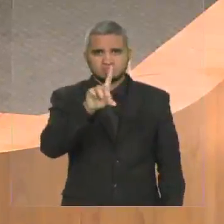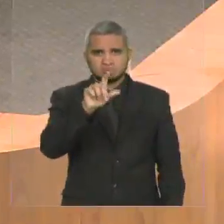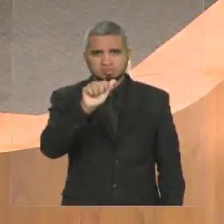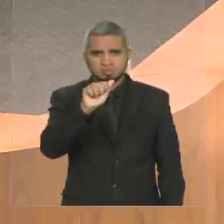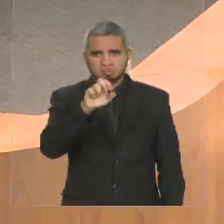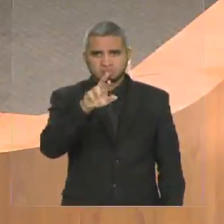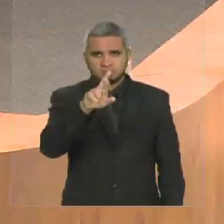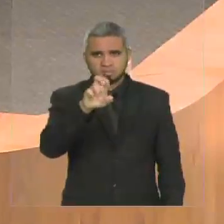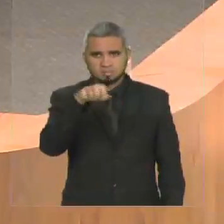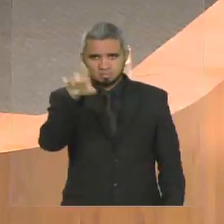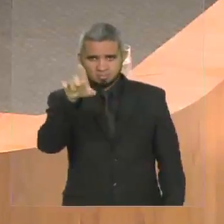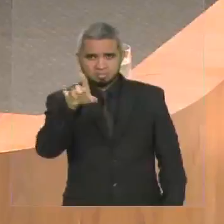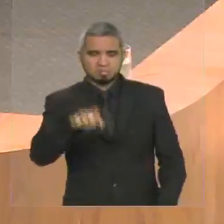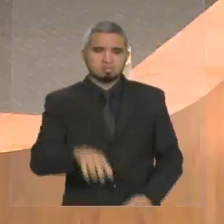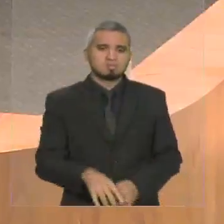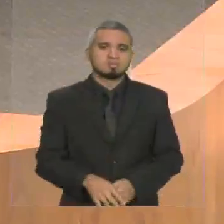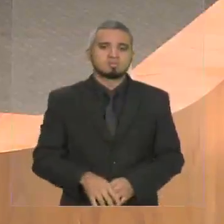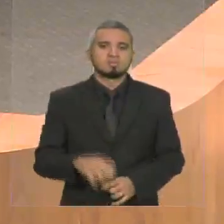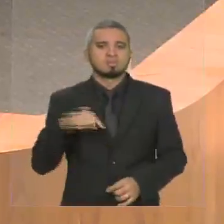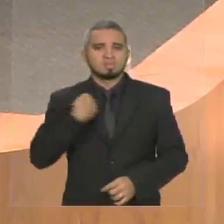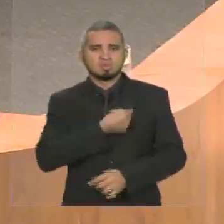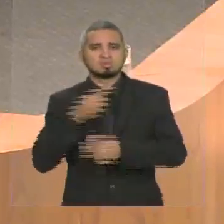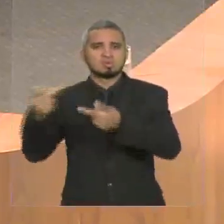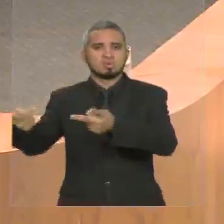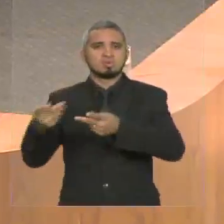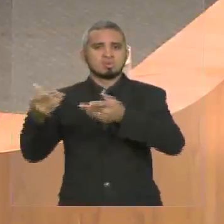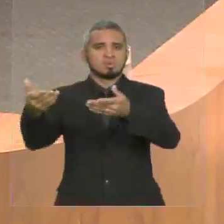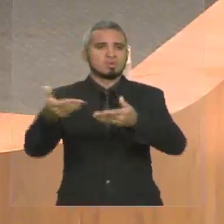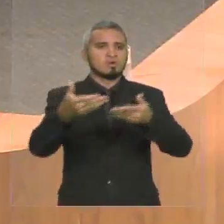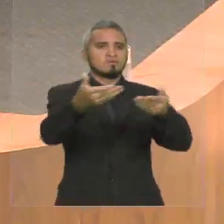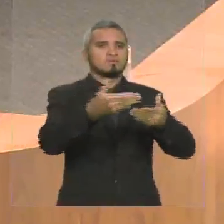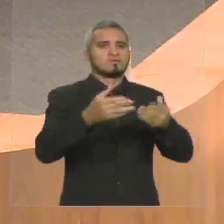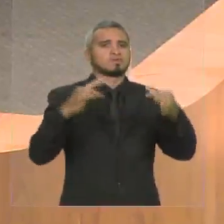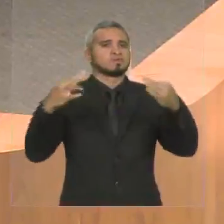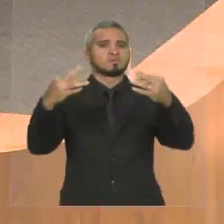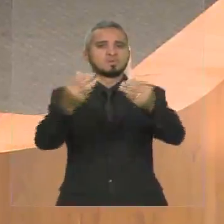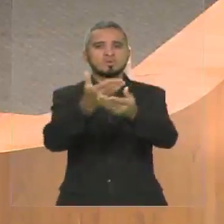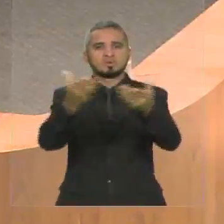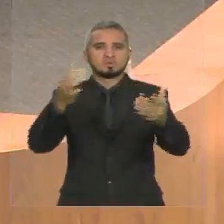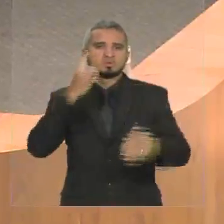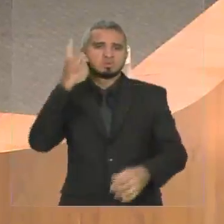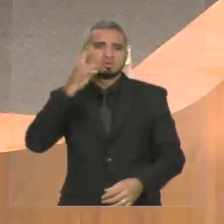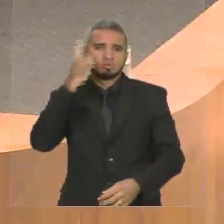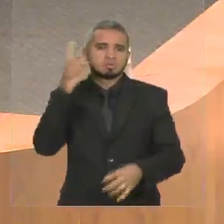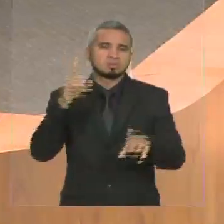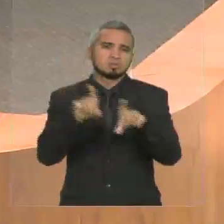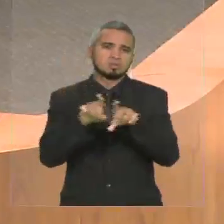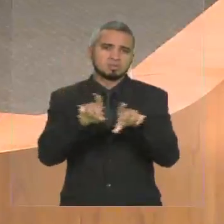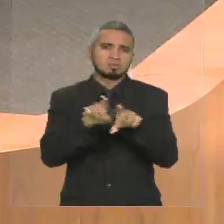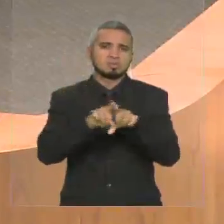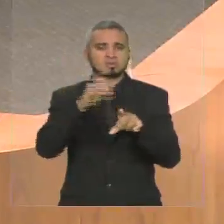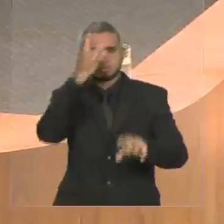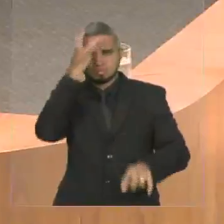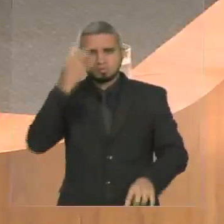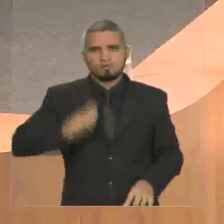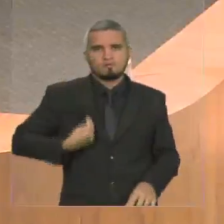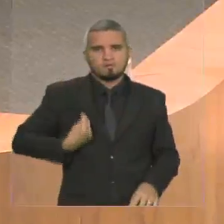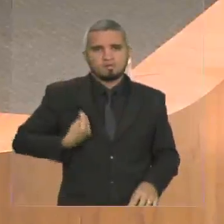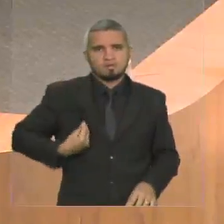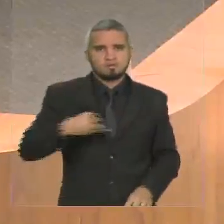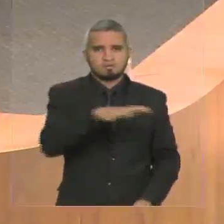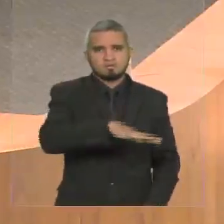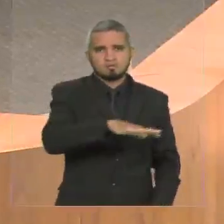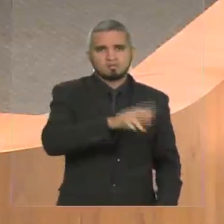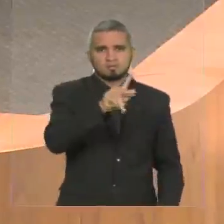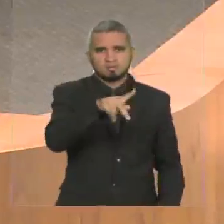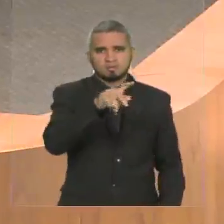Portanto, nós convidamos a todos os parlamentares, a comunidade, para participar desta audiência. Nós vamos também conversar sobre